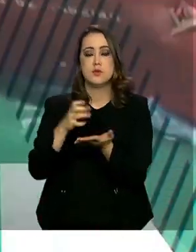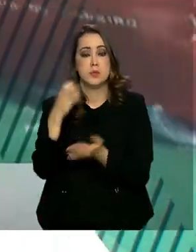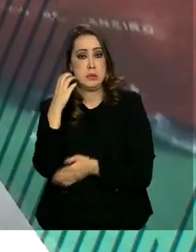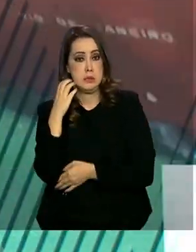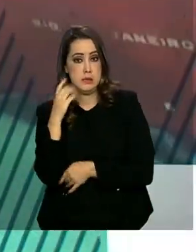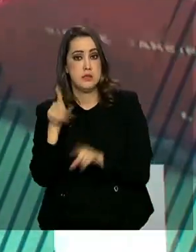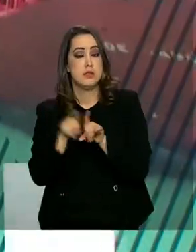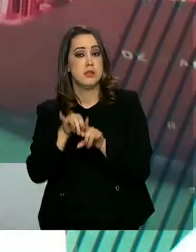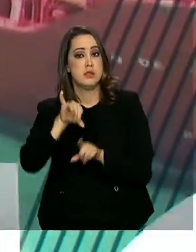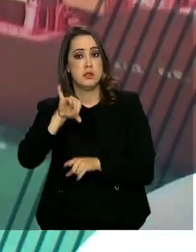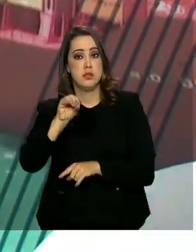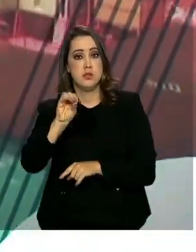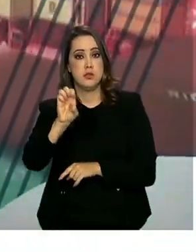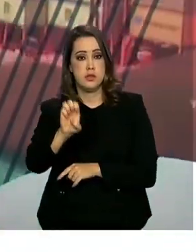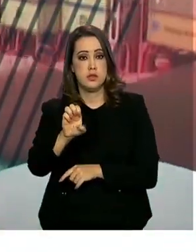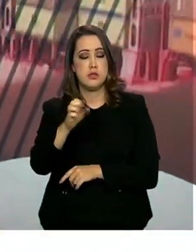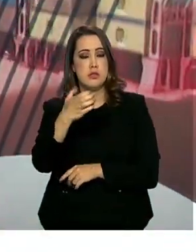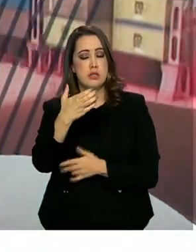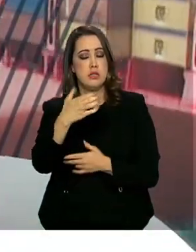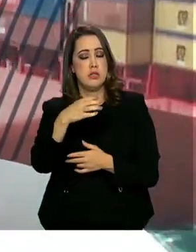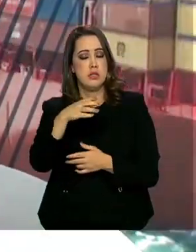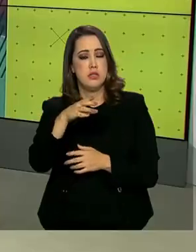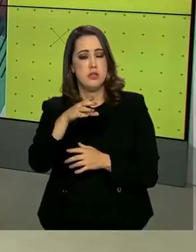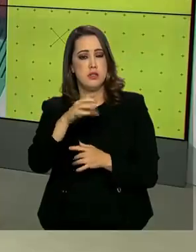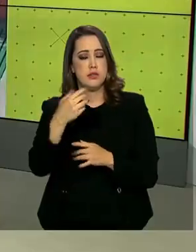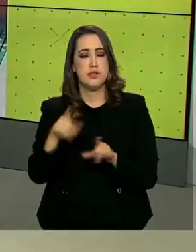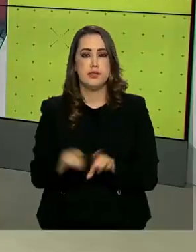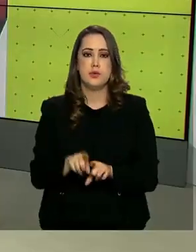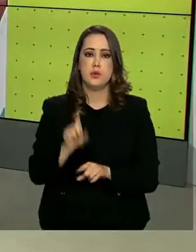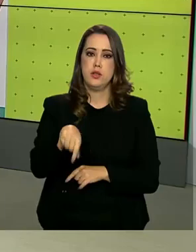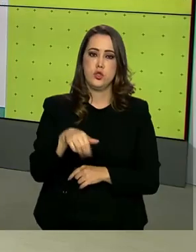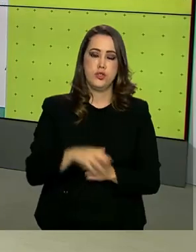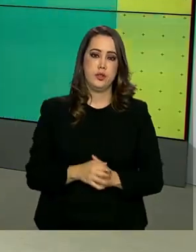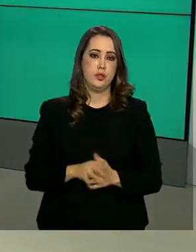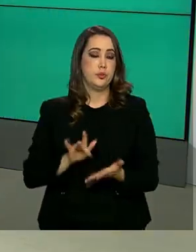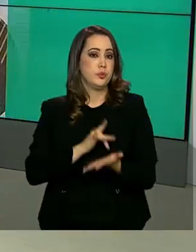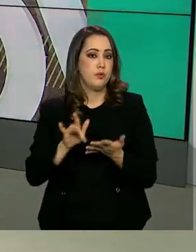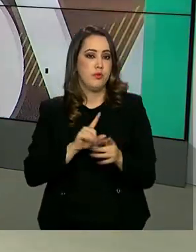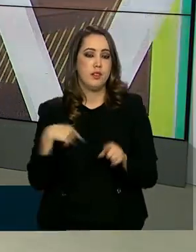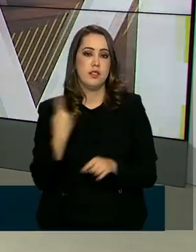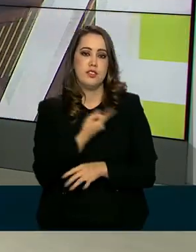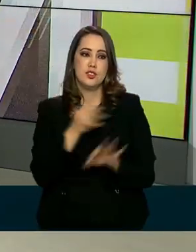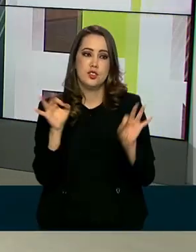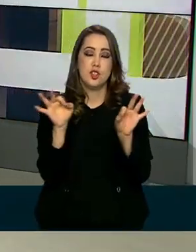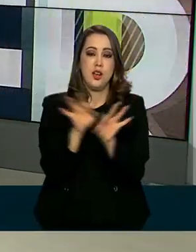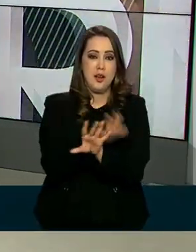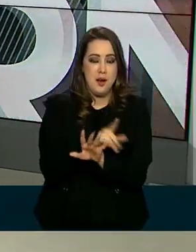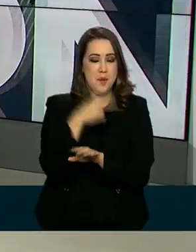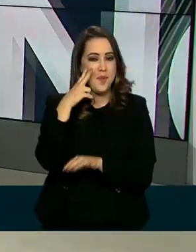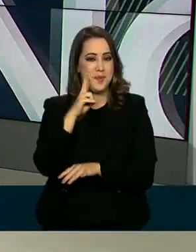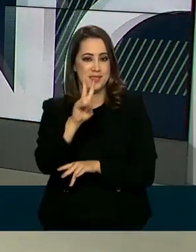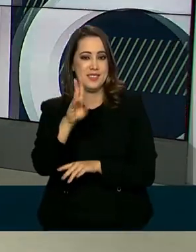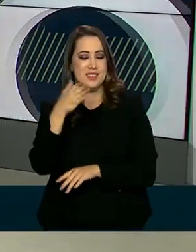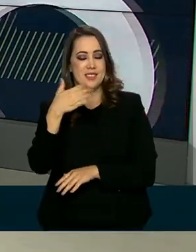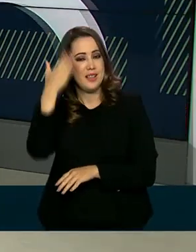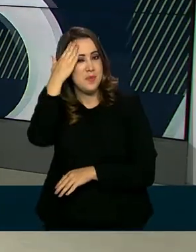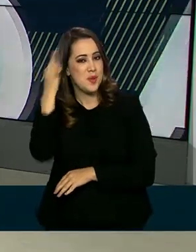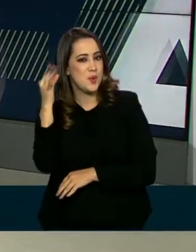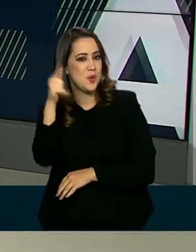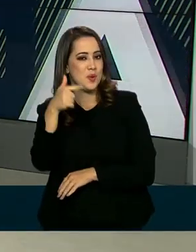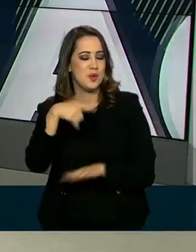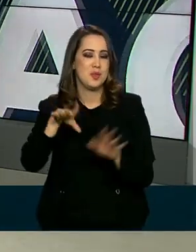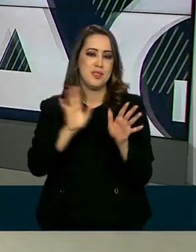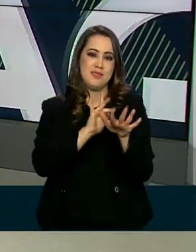tablets nas versões iOS e Android. E a gente fica por aqui. Você continua bem informado seguindo